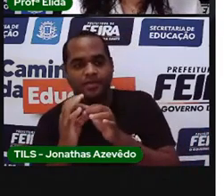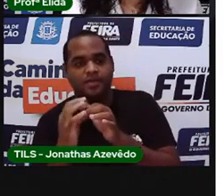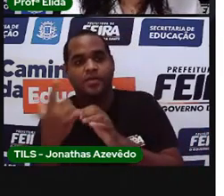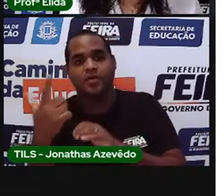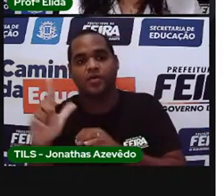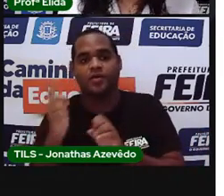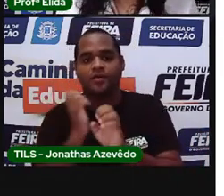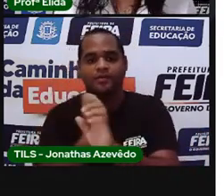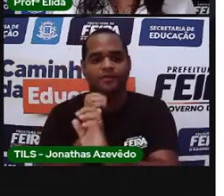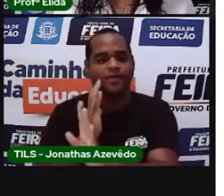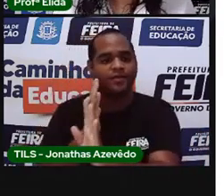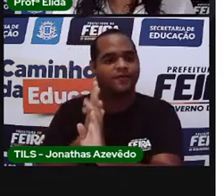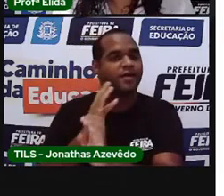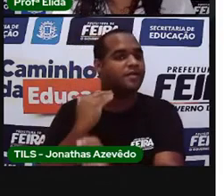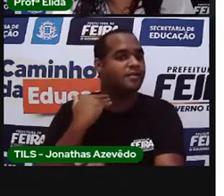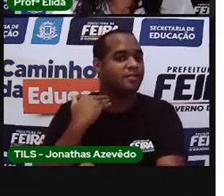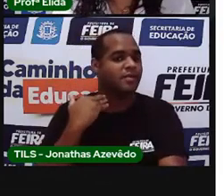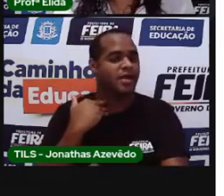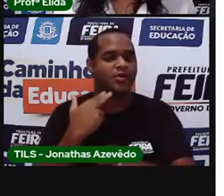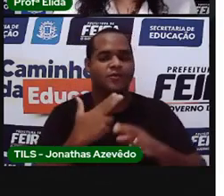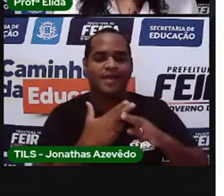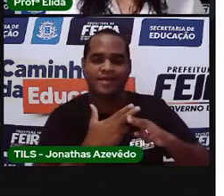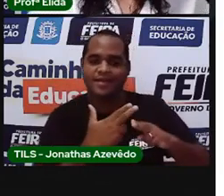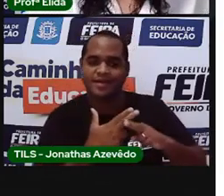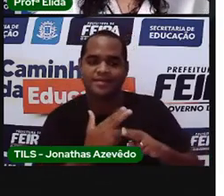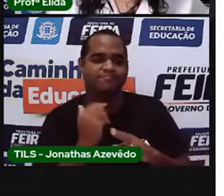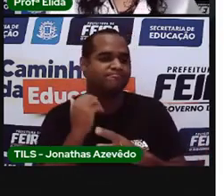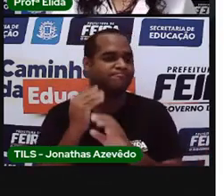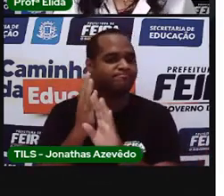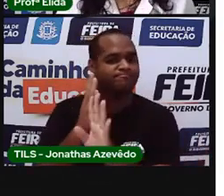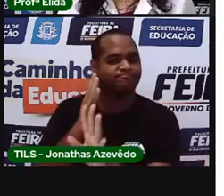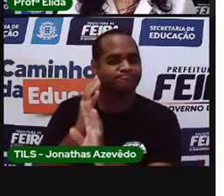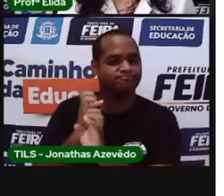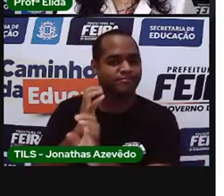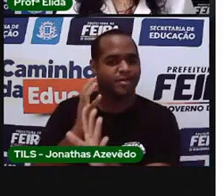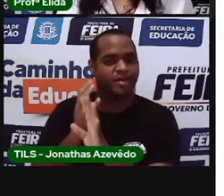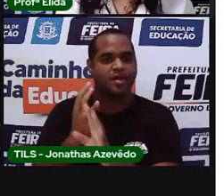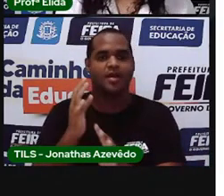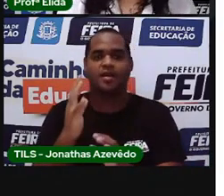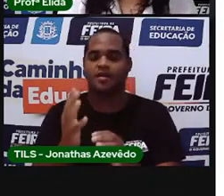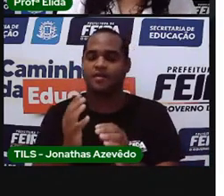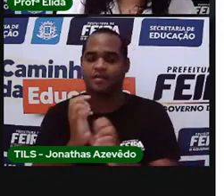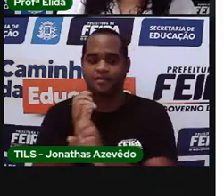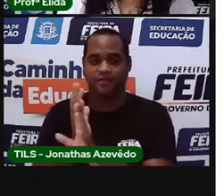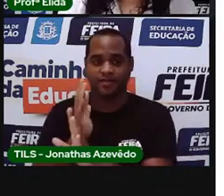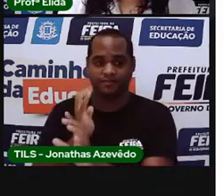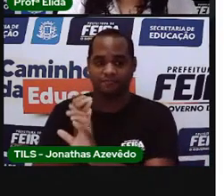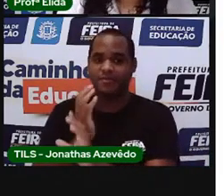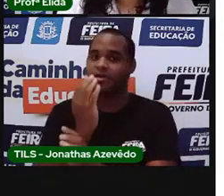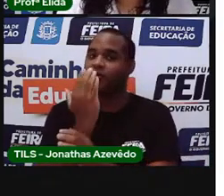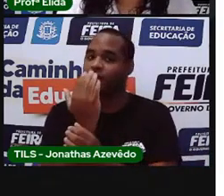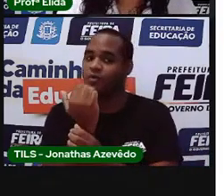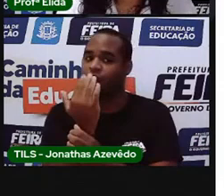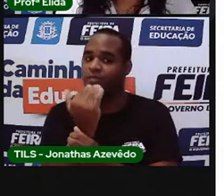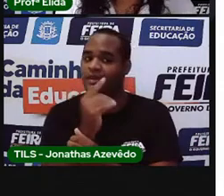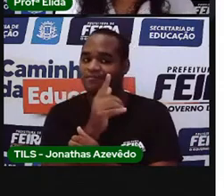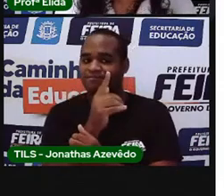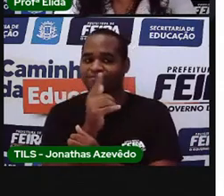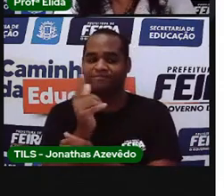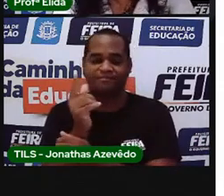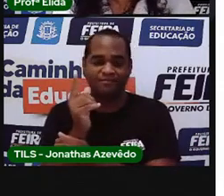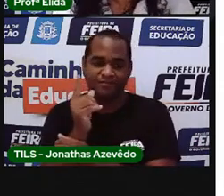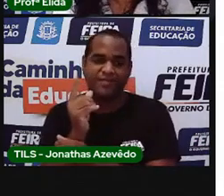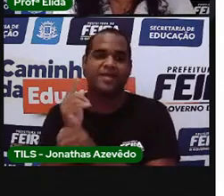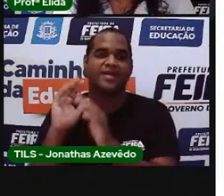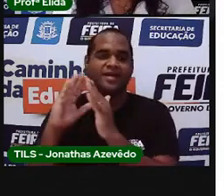banco. Da lotérica. Na fila do refeitório, para a gente pegar o lanche na cozinha